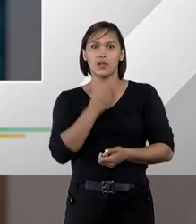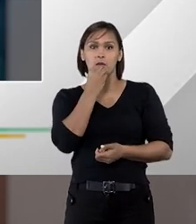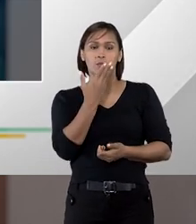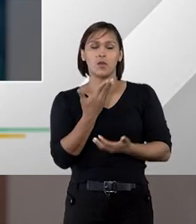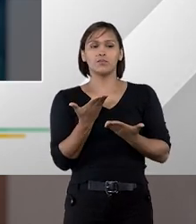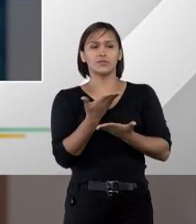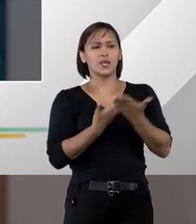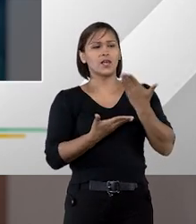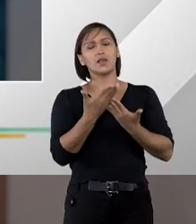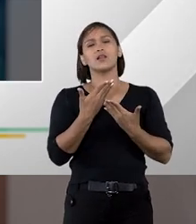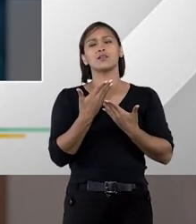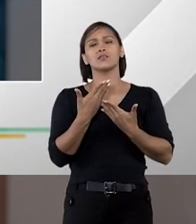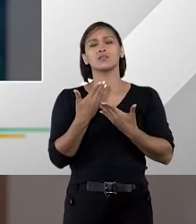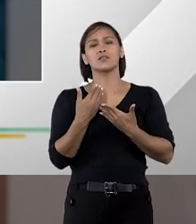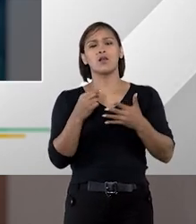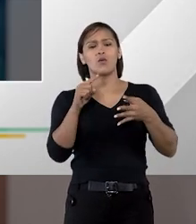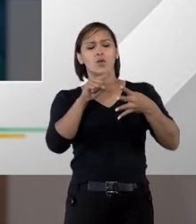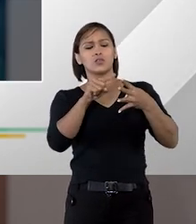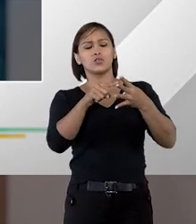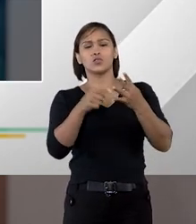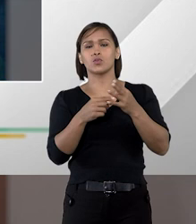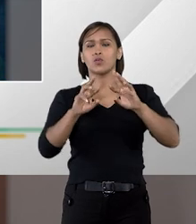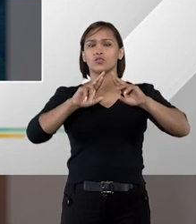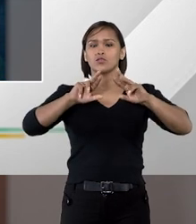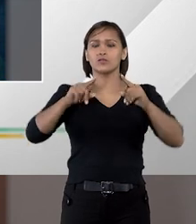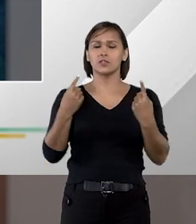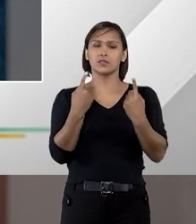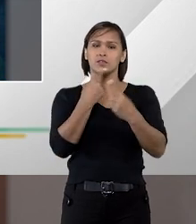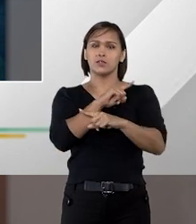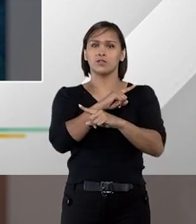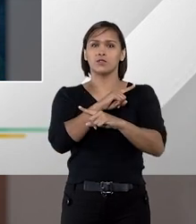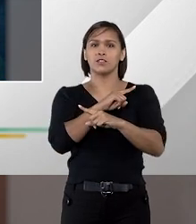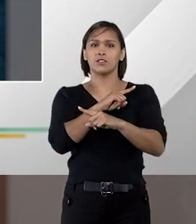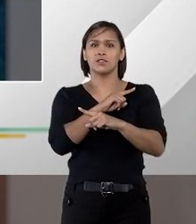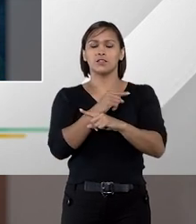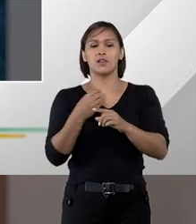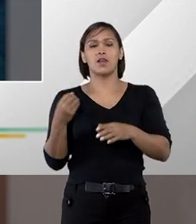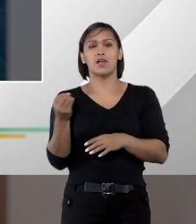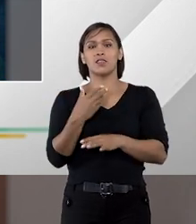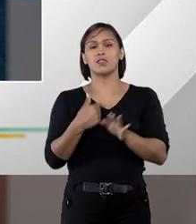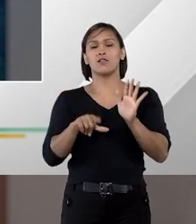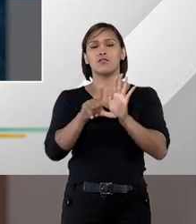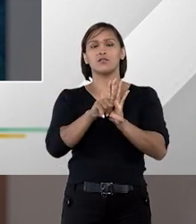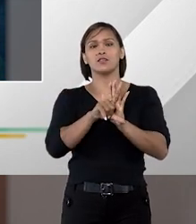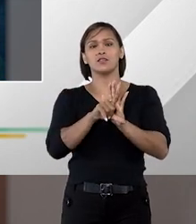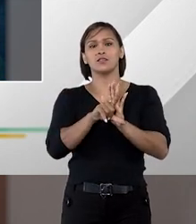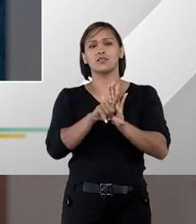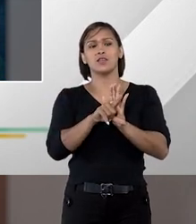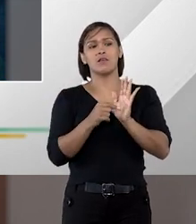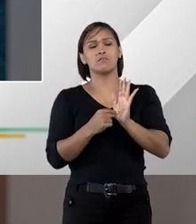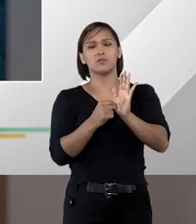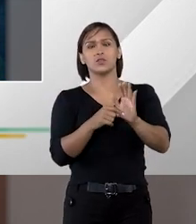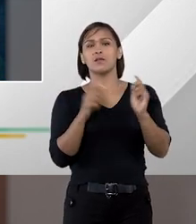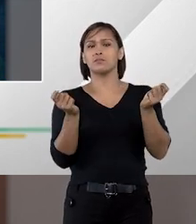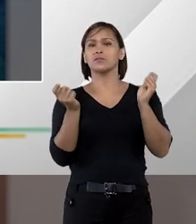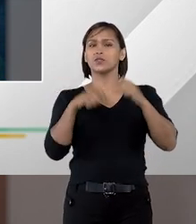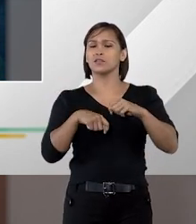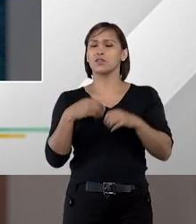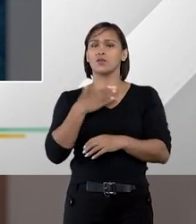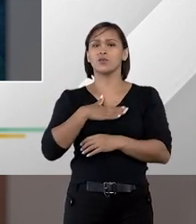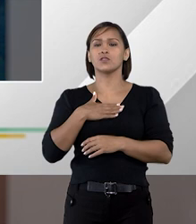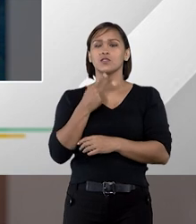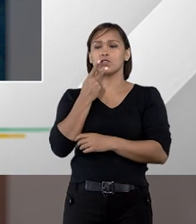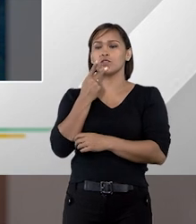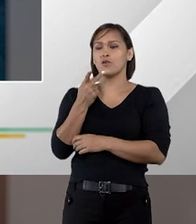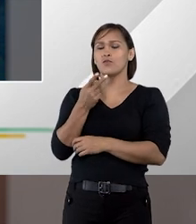bom com relação aos meios alternativos de solução de controvérsias a nova lei trouxe essa possibilidade